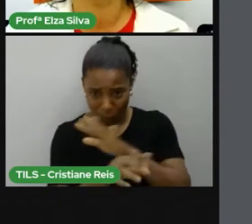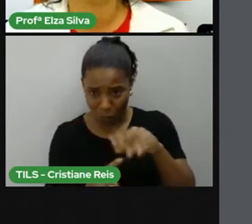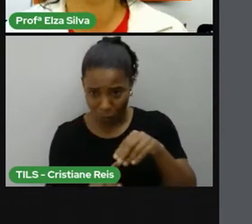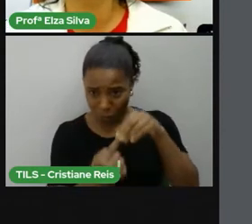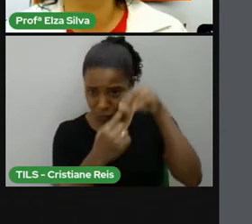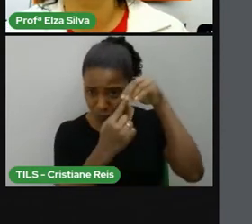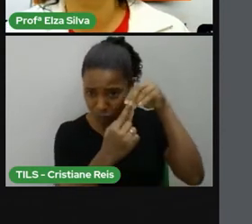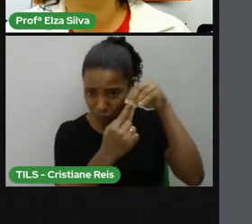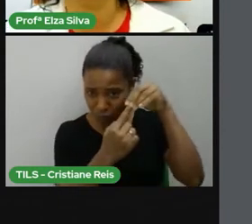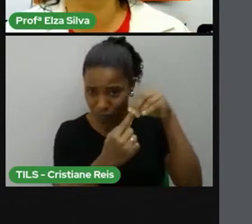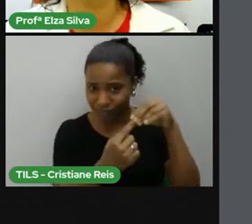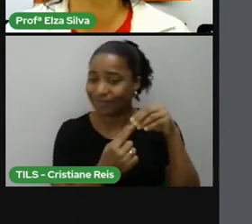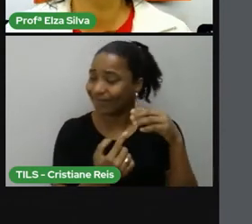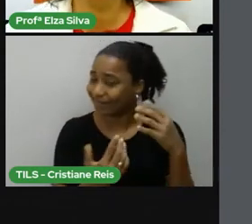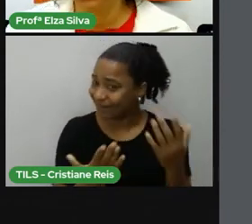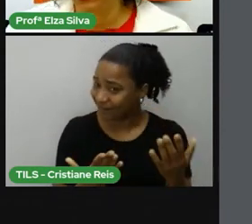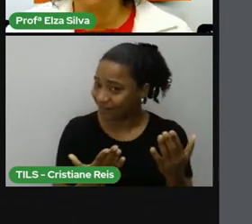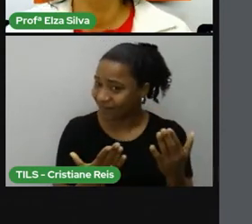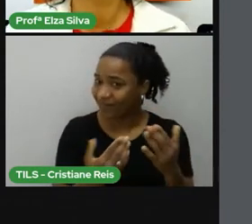Sigamos adiante, certo?